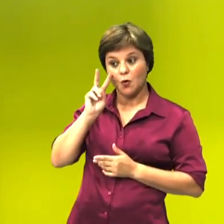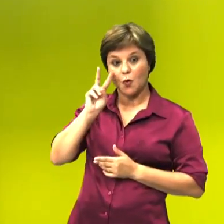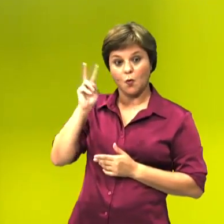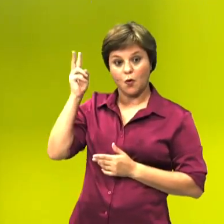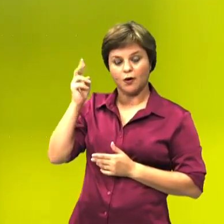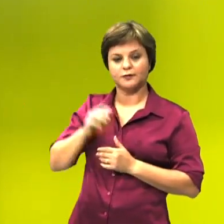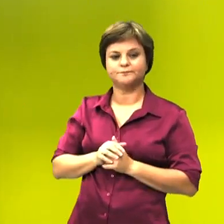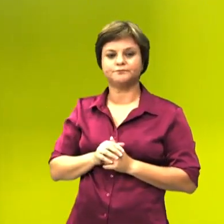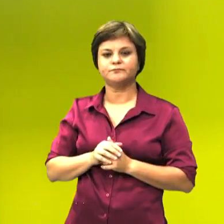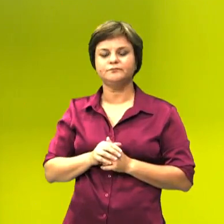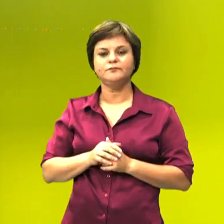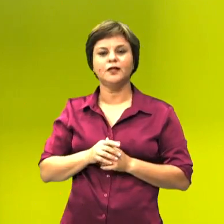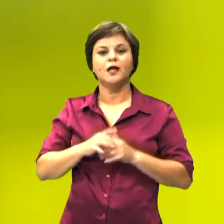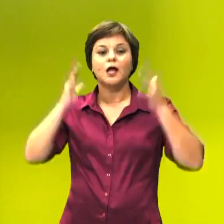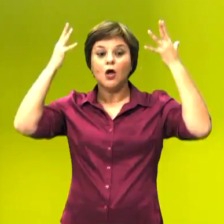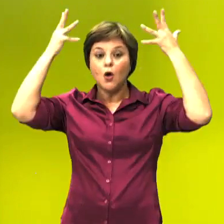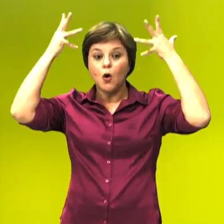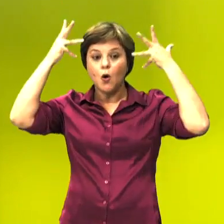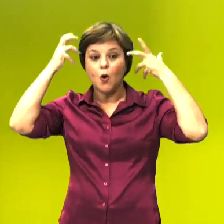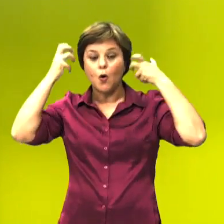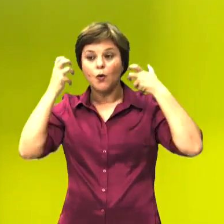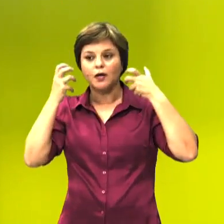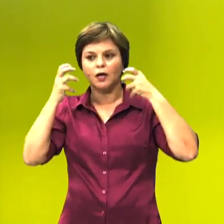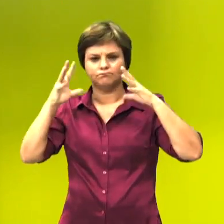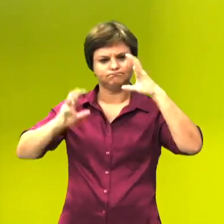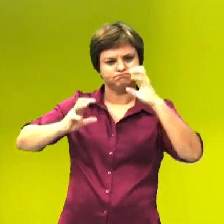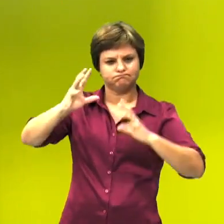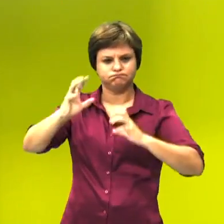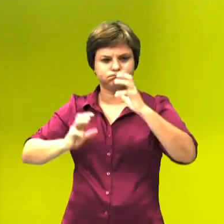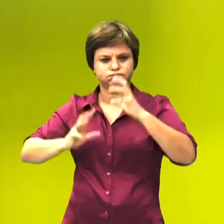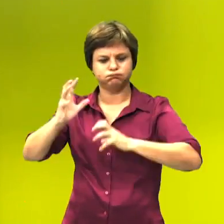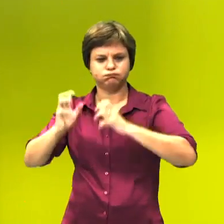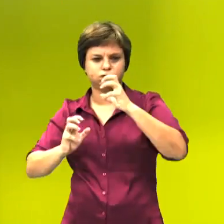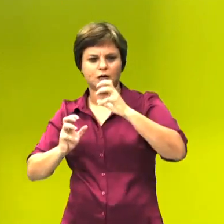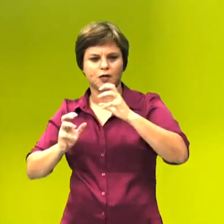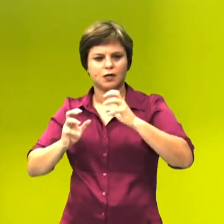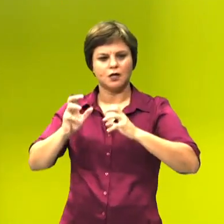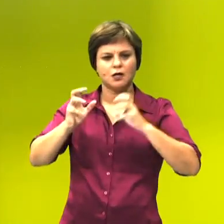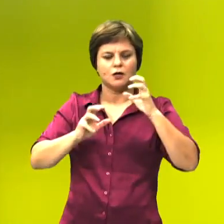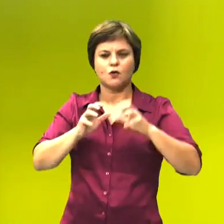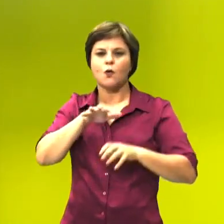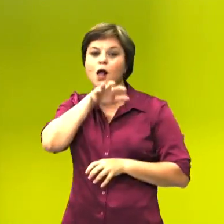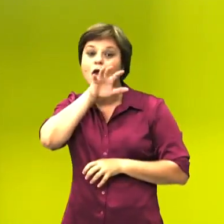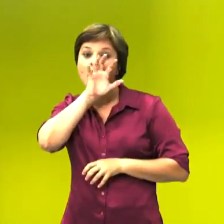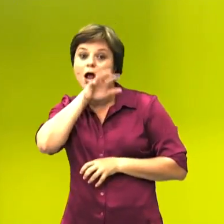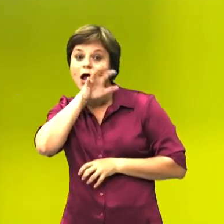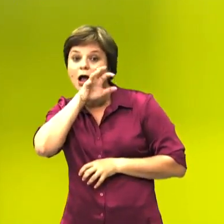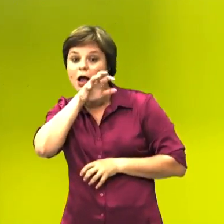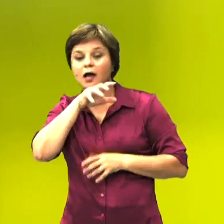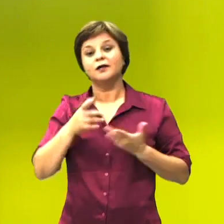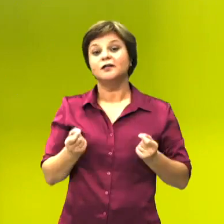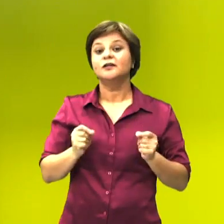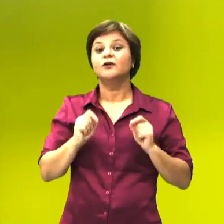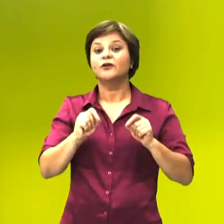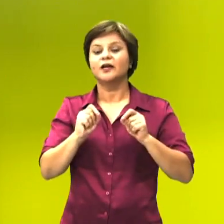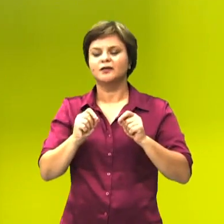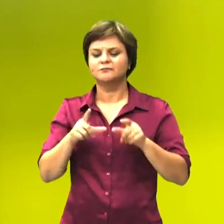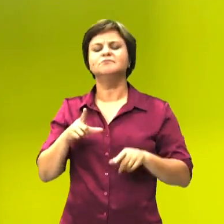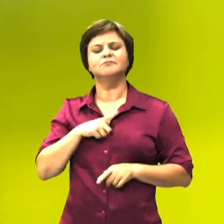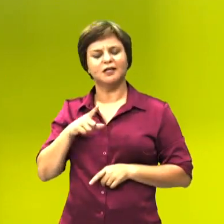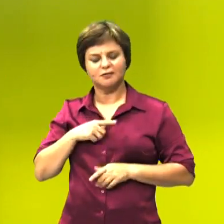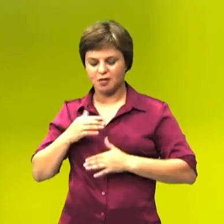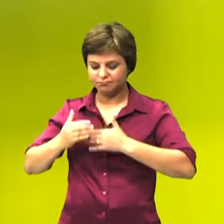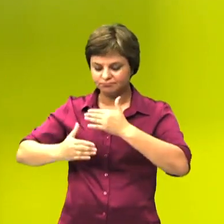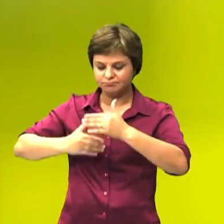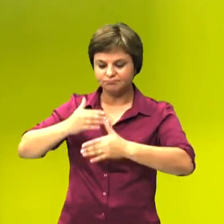o leão brigando, teoricamente, né? Entre aspas, eles brigando com as hienas. Eles também estão tendo um